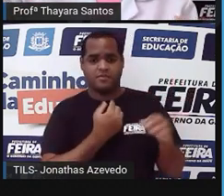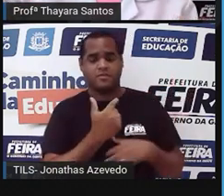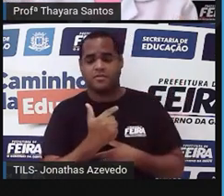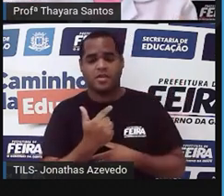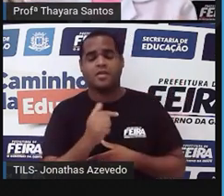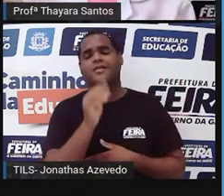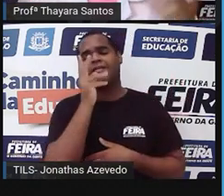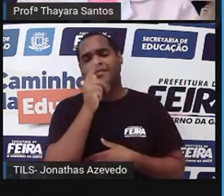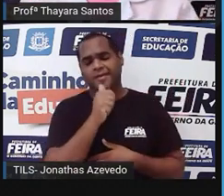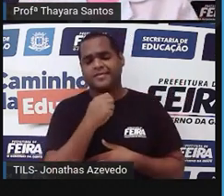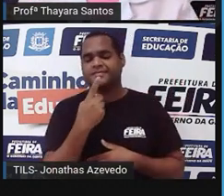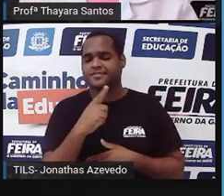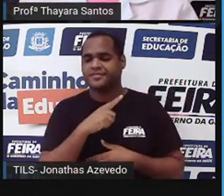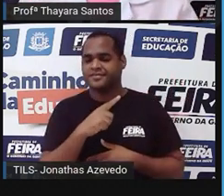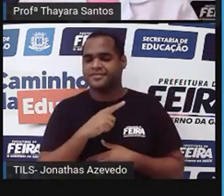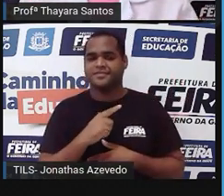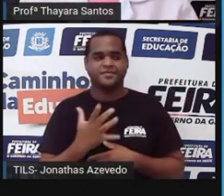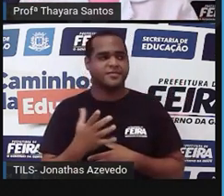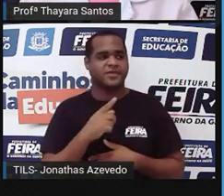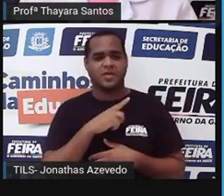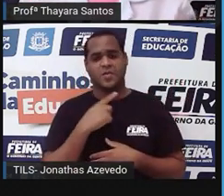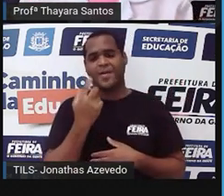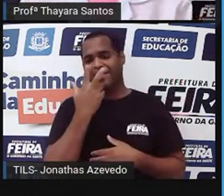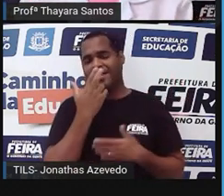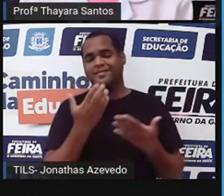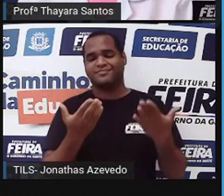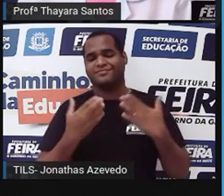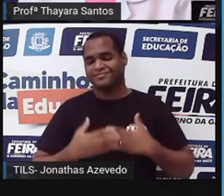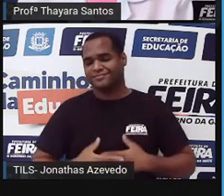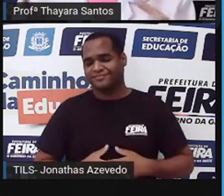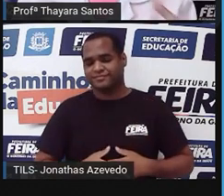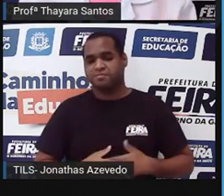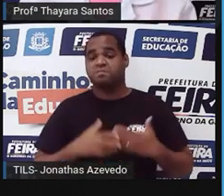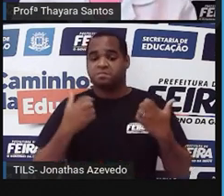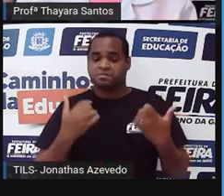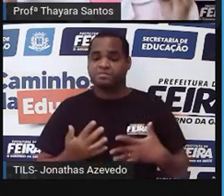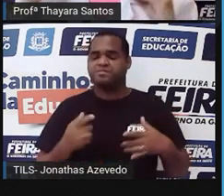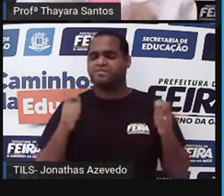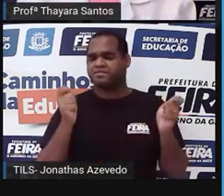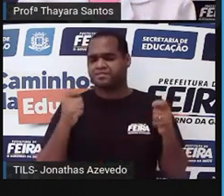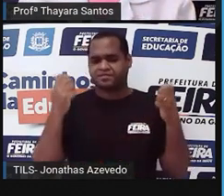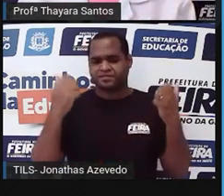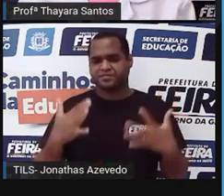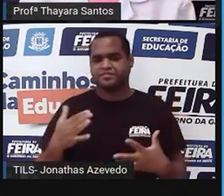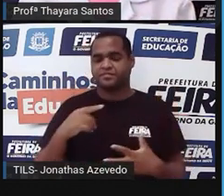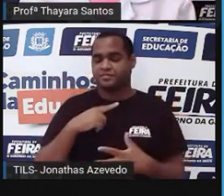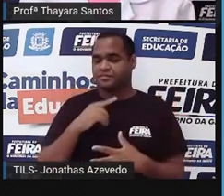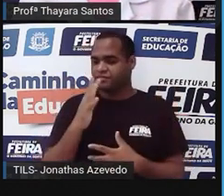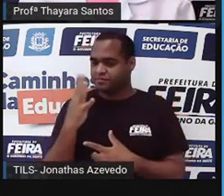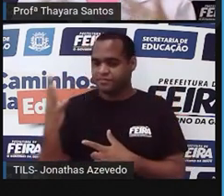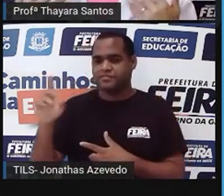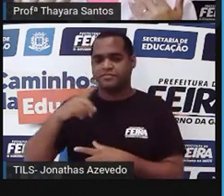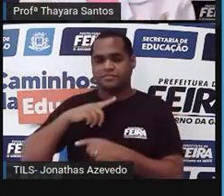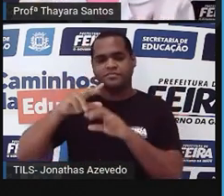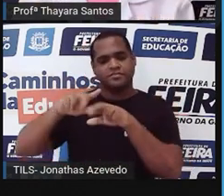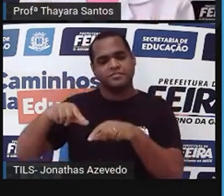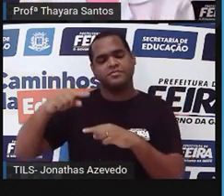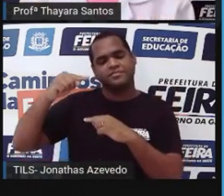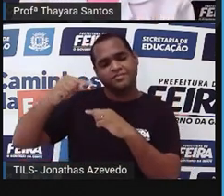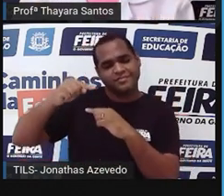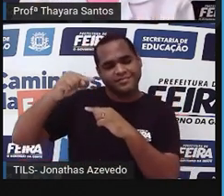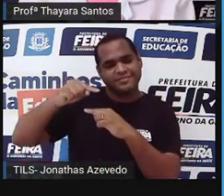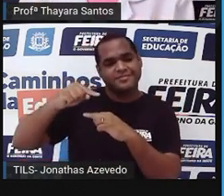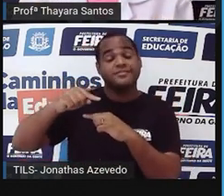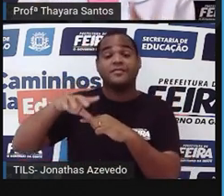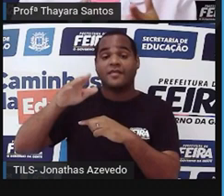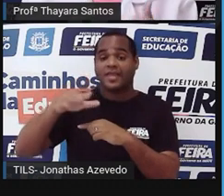demais pra chegar em cima. Ela já estaria morta quando chegasse. Então, por isso que essas plantas são de pequeno porte, porque elas são consideradas